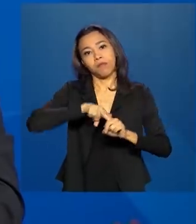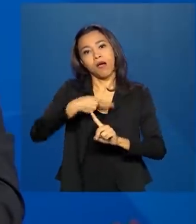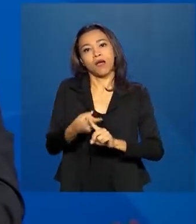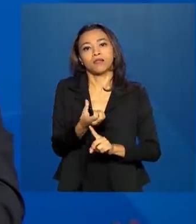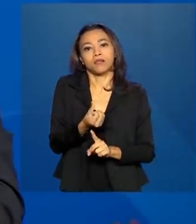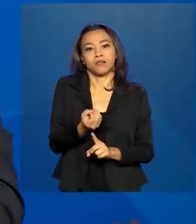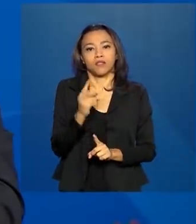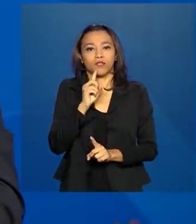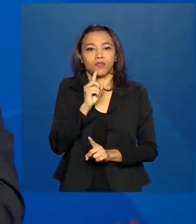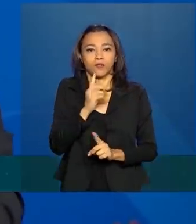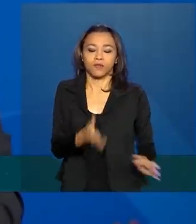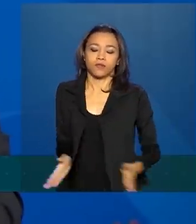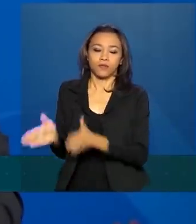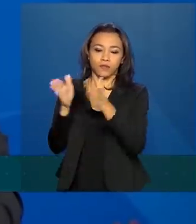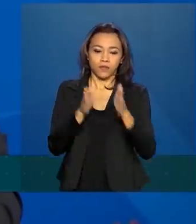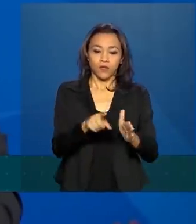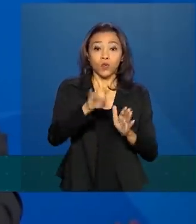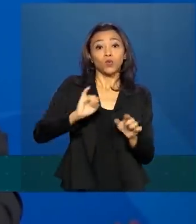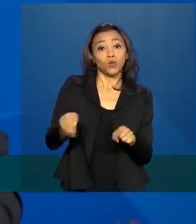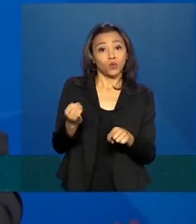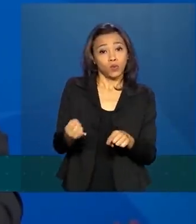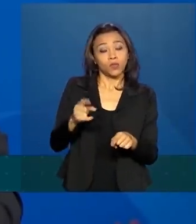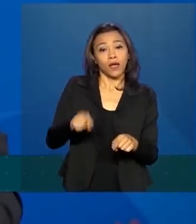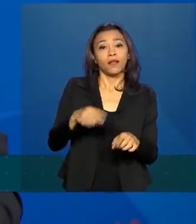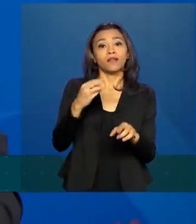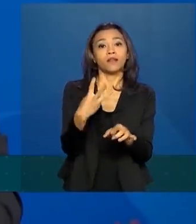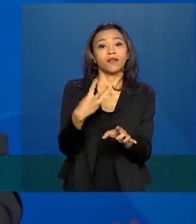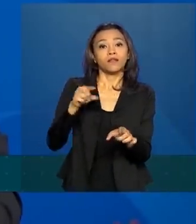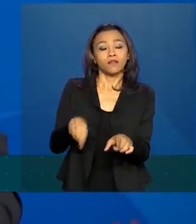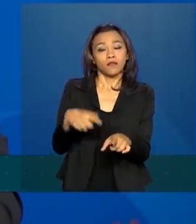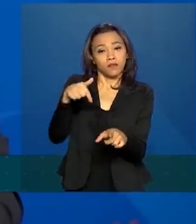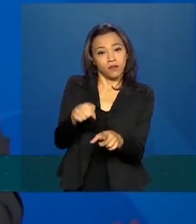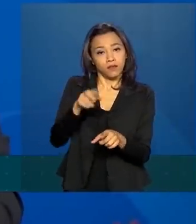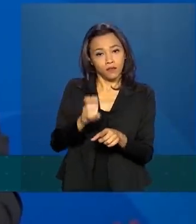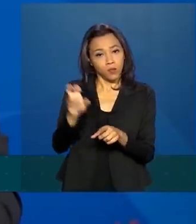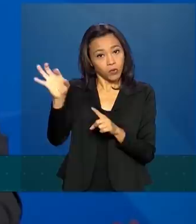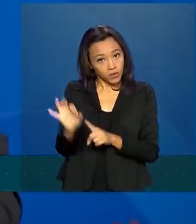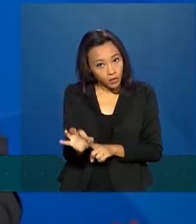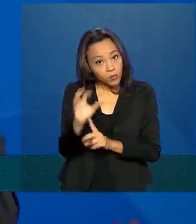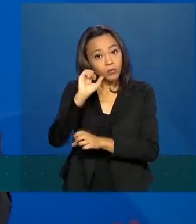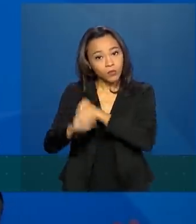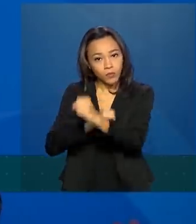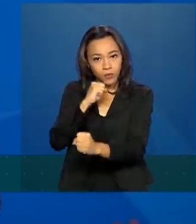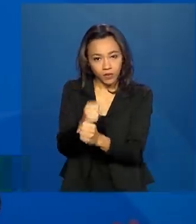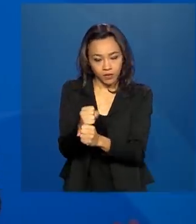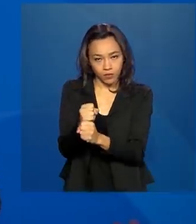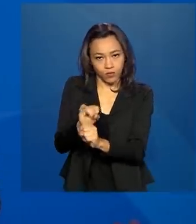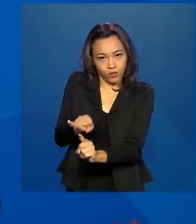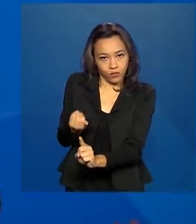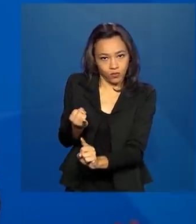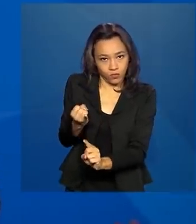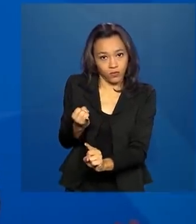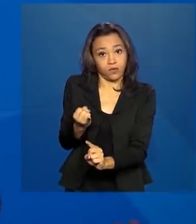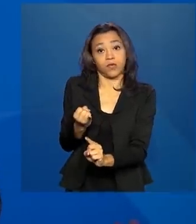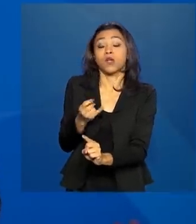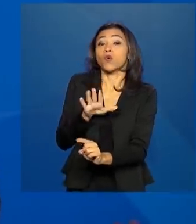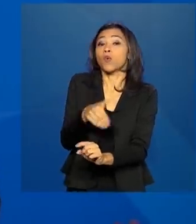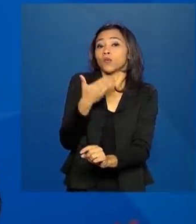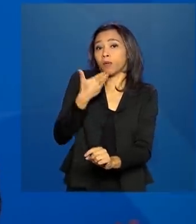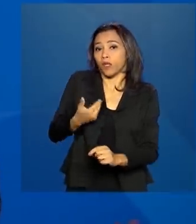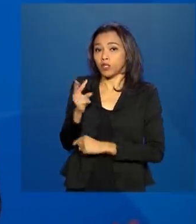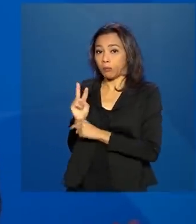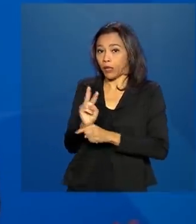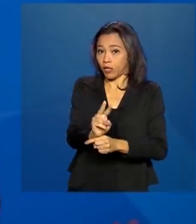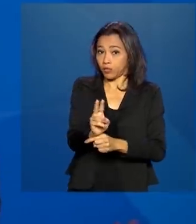A taxa de juros dessa operação é de 3,75% ao ano, ao tomador final. Esse empréstimo é um